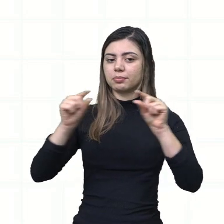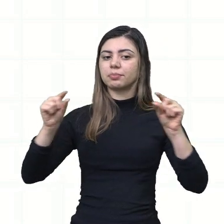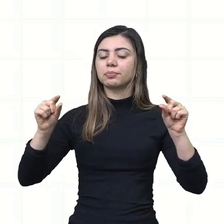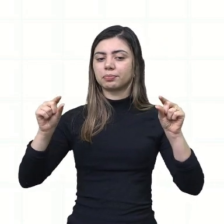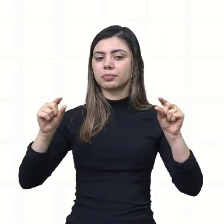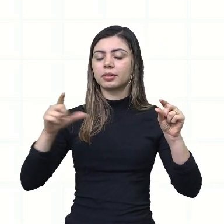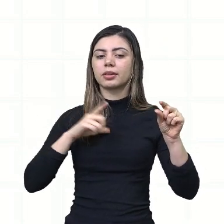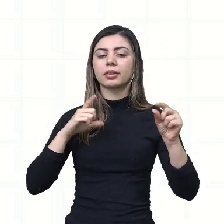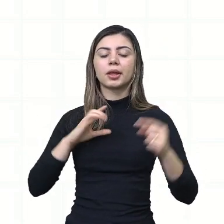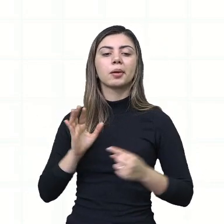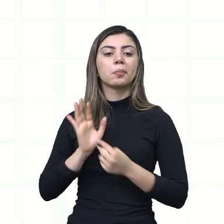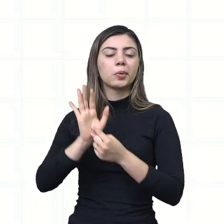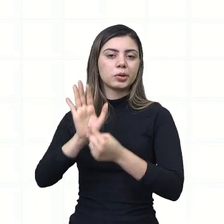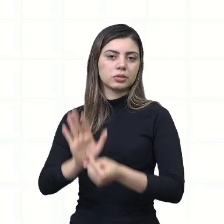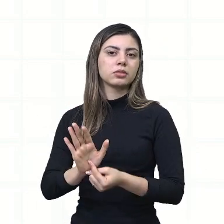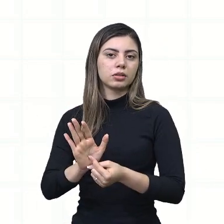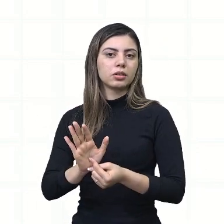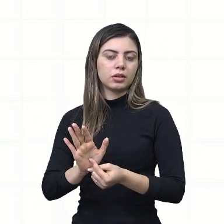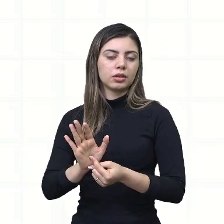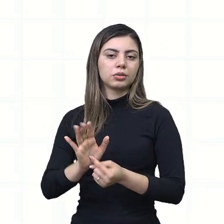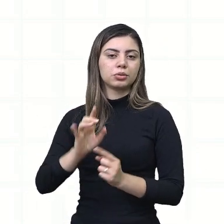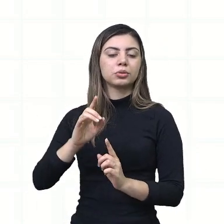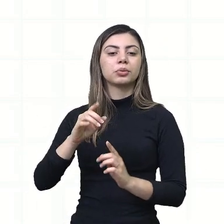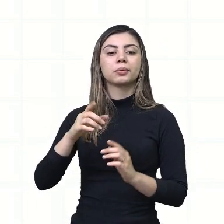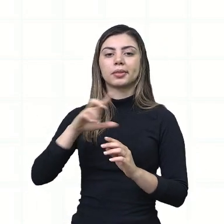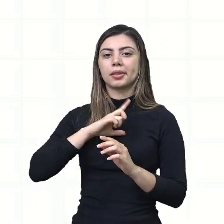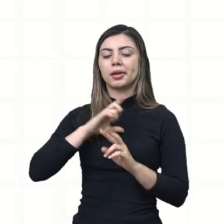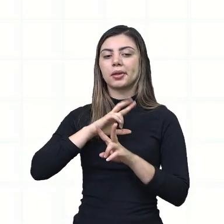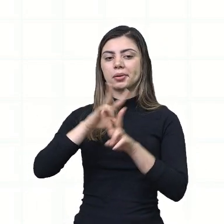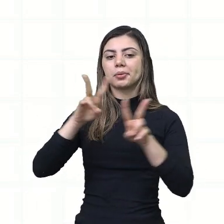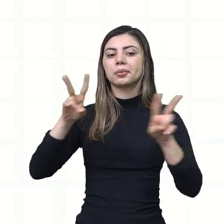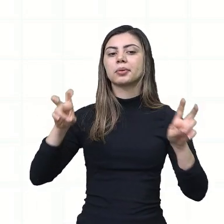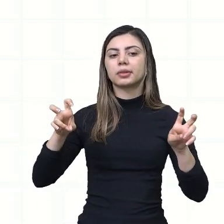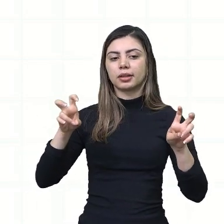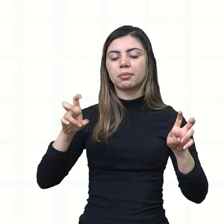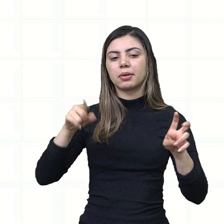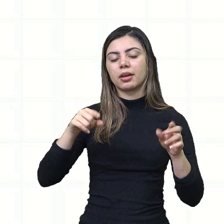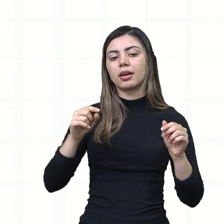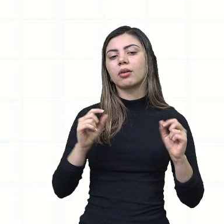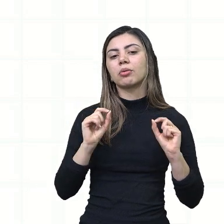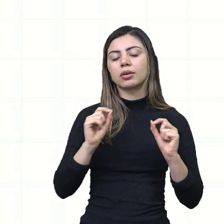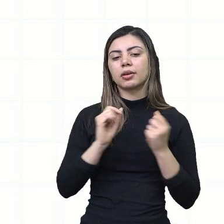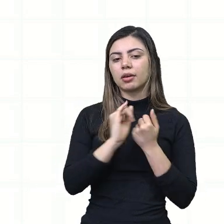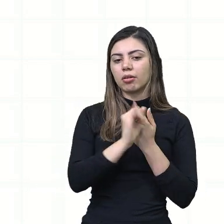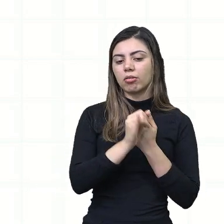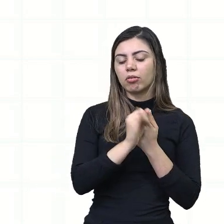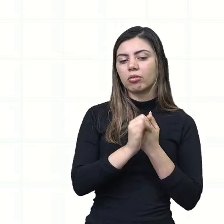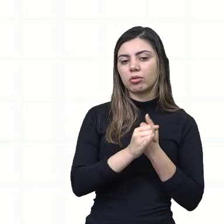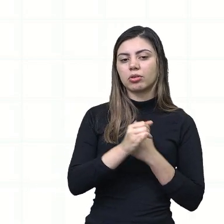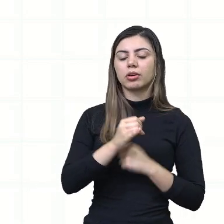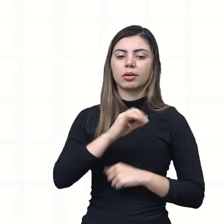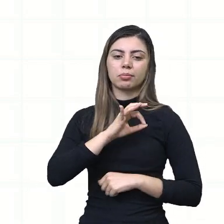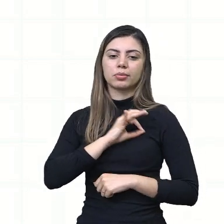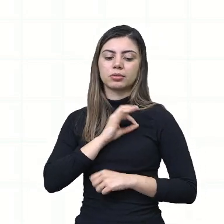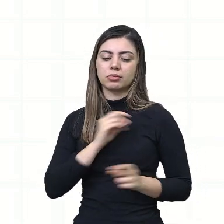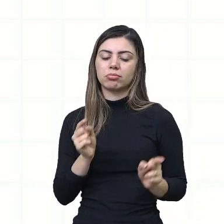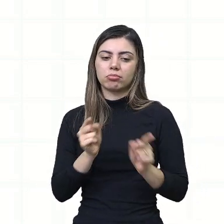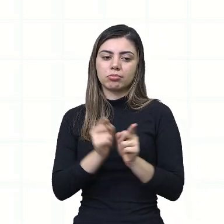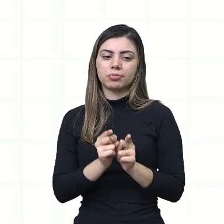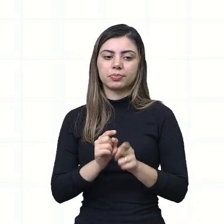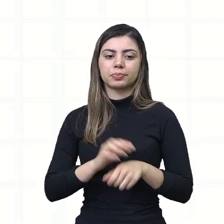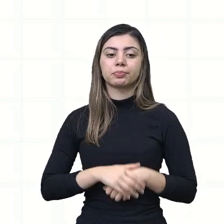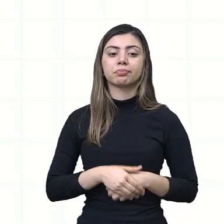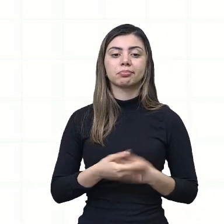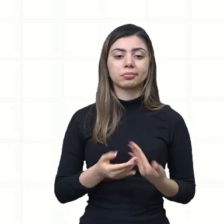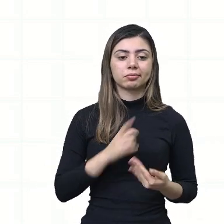uma apresentação. E o título coloca, Pequena crônica policial, jazia no